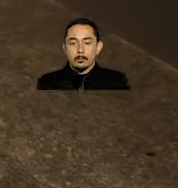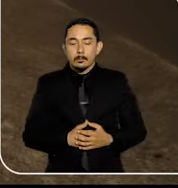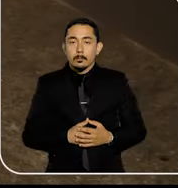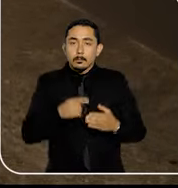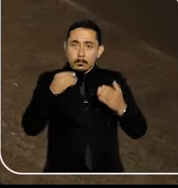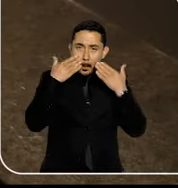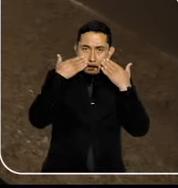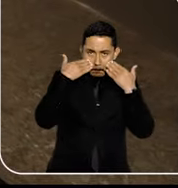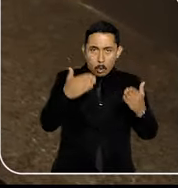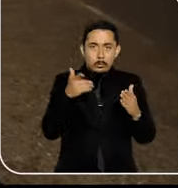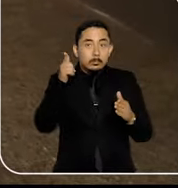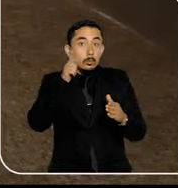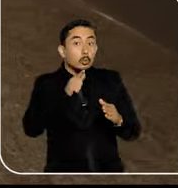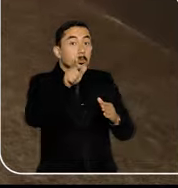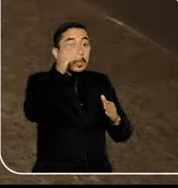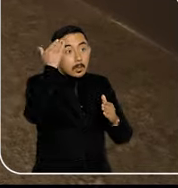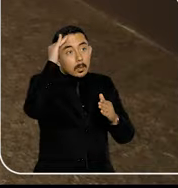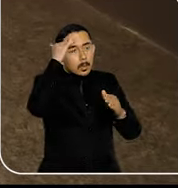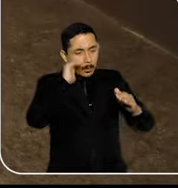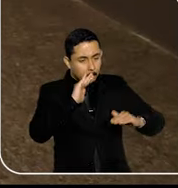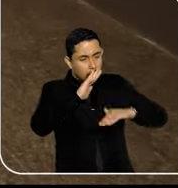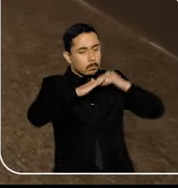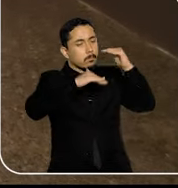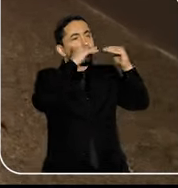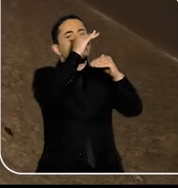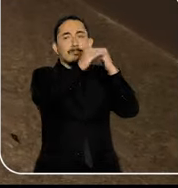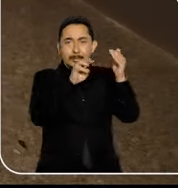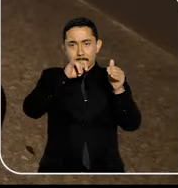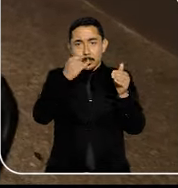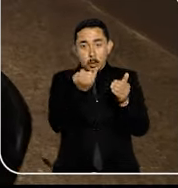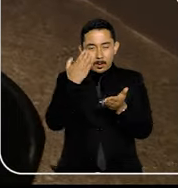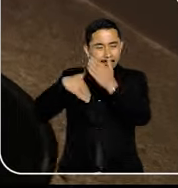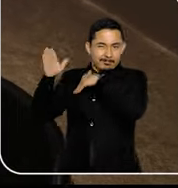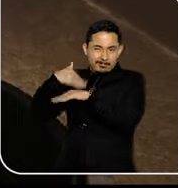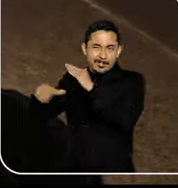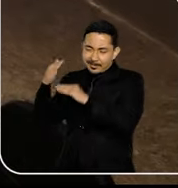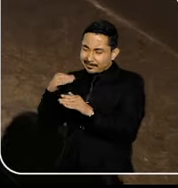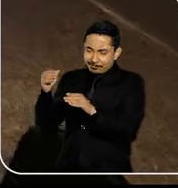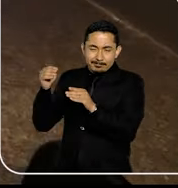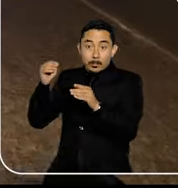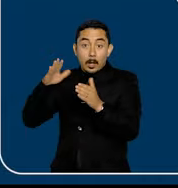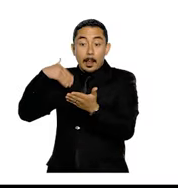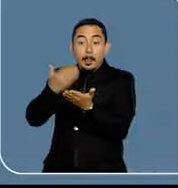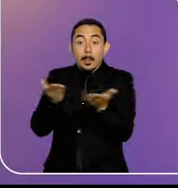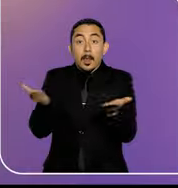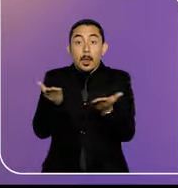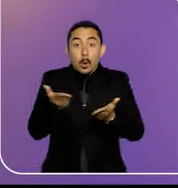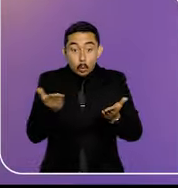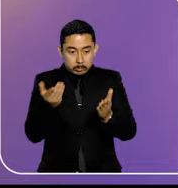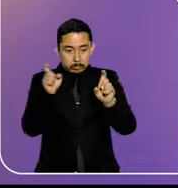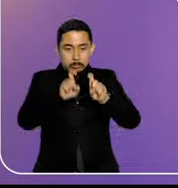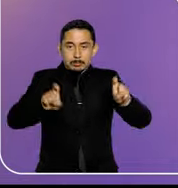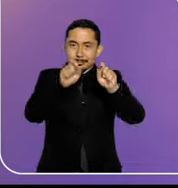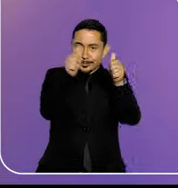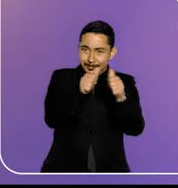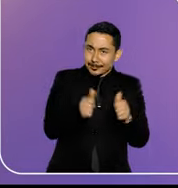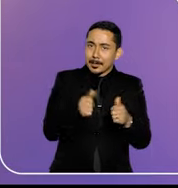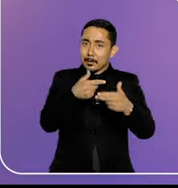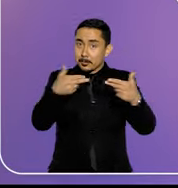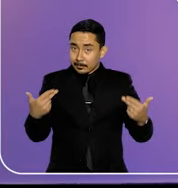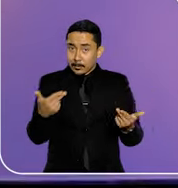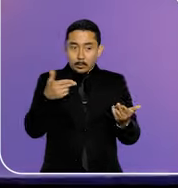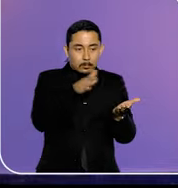Pela mostra é possível entender a evolução do STJ desde a era analógica até o mundo digital ou